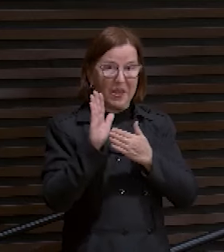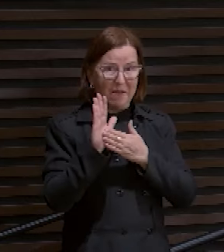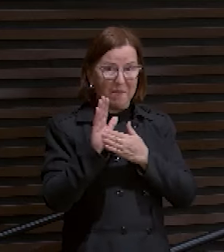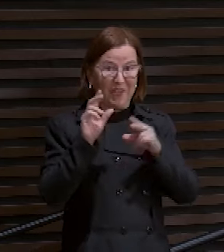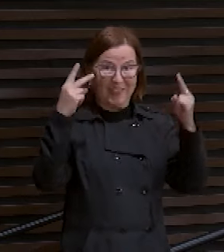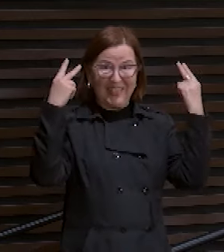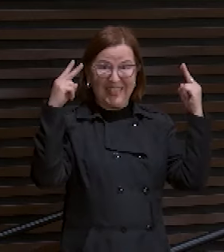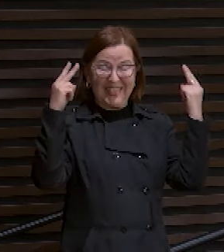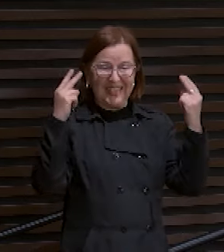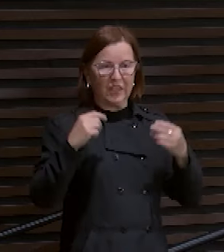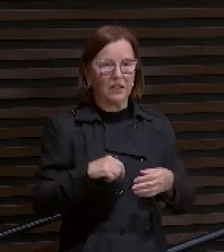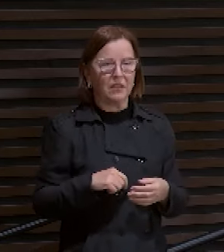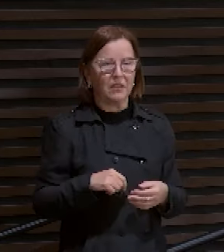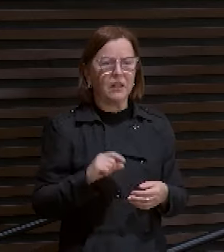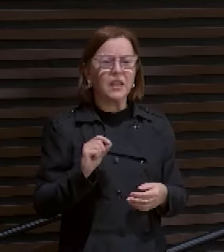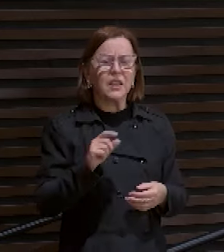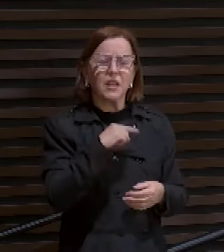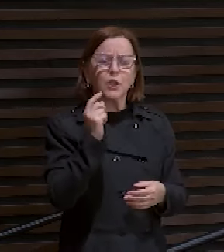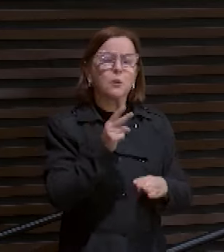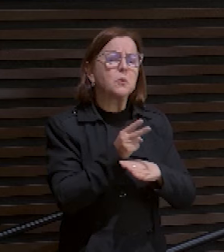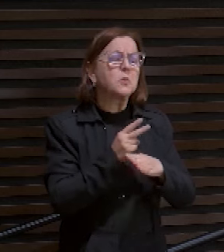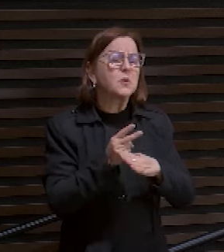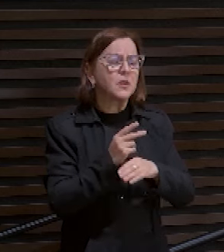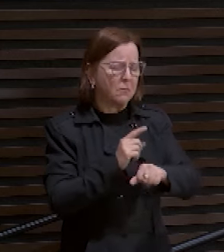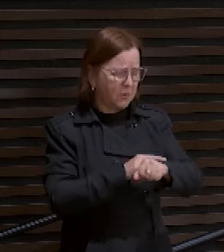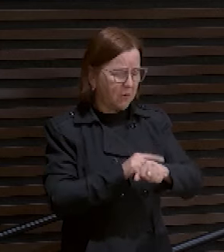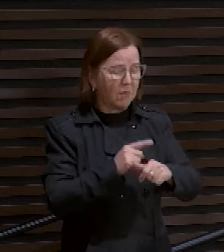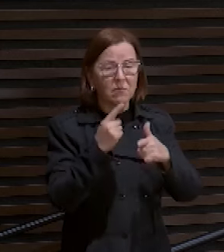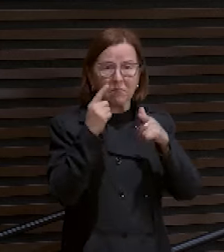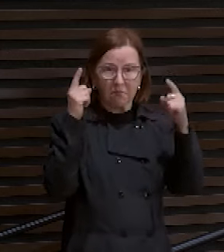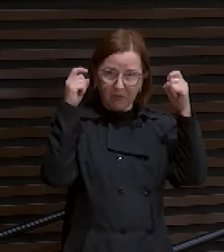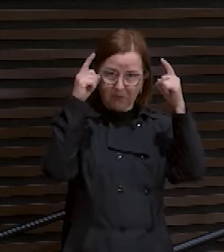Quem nós estamos buscando na hora das dificuldades?